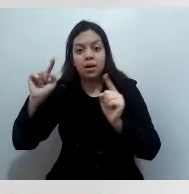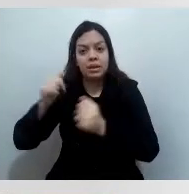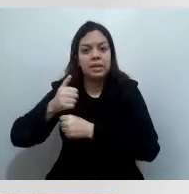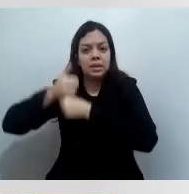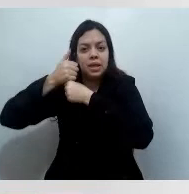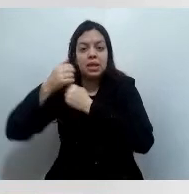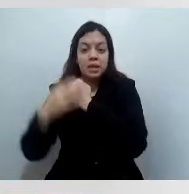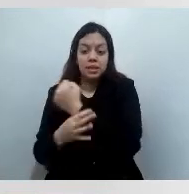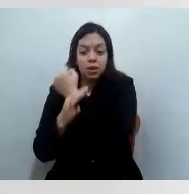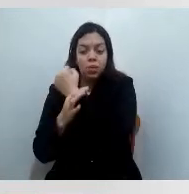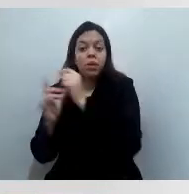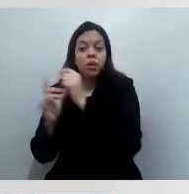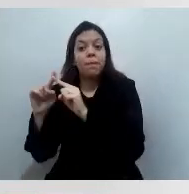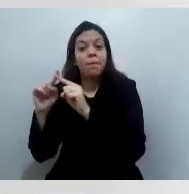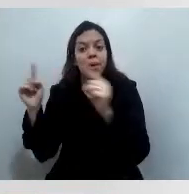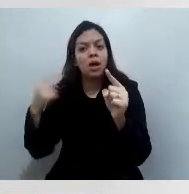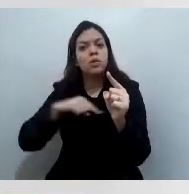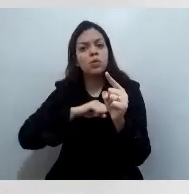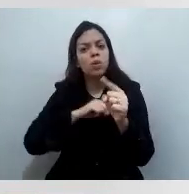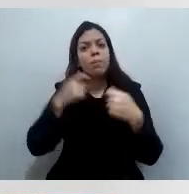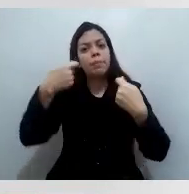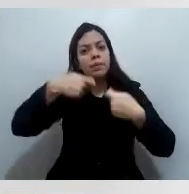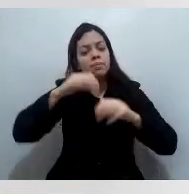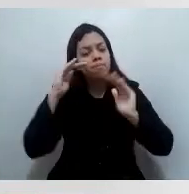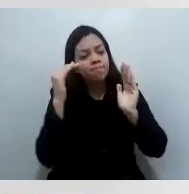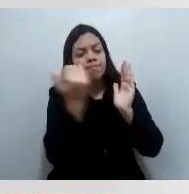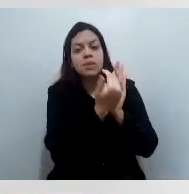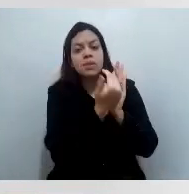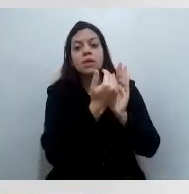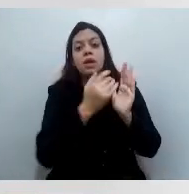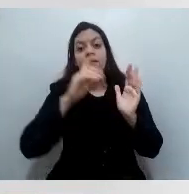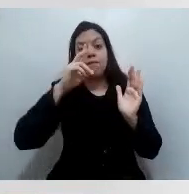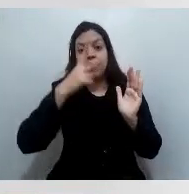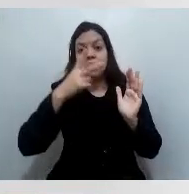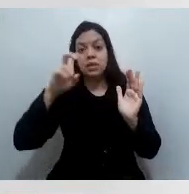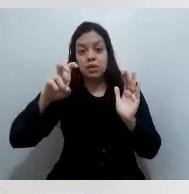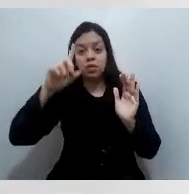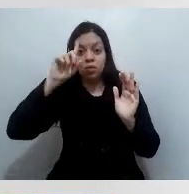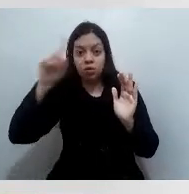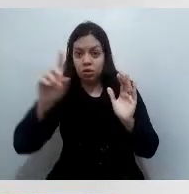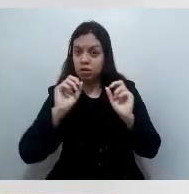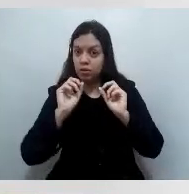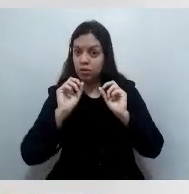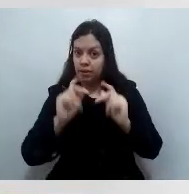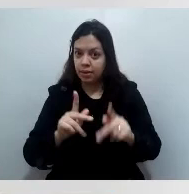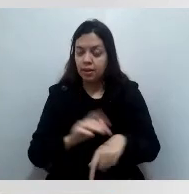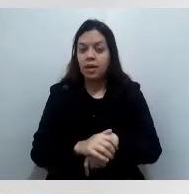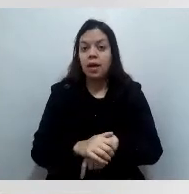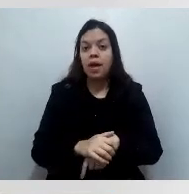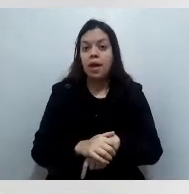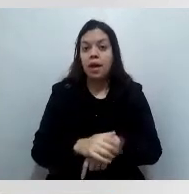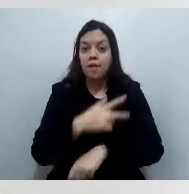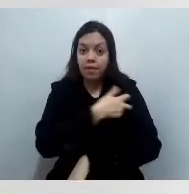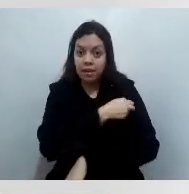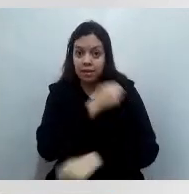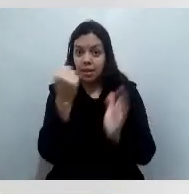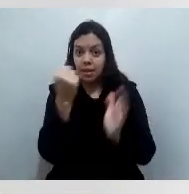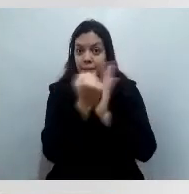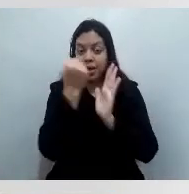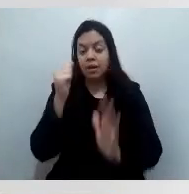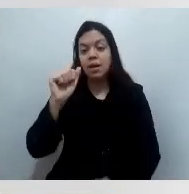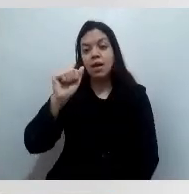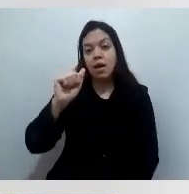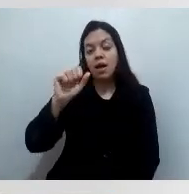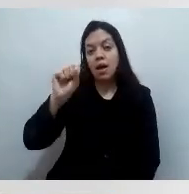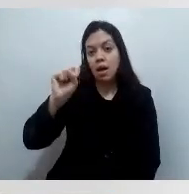respeitar os 25 dias. No caso da AstraZeneca e agora da Pfizer também,